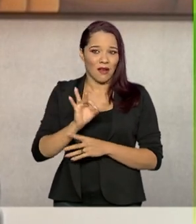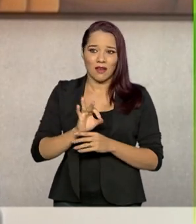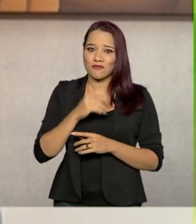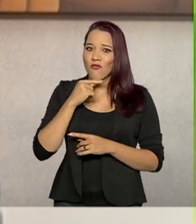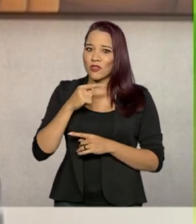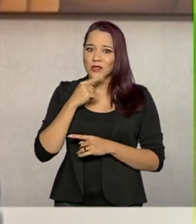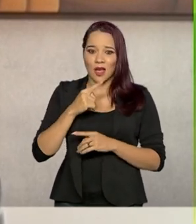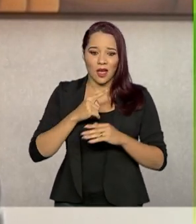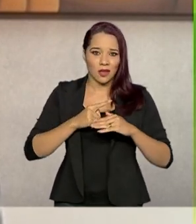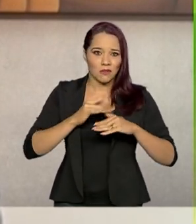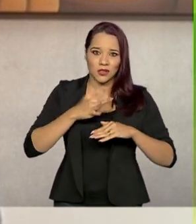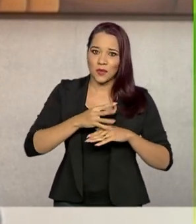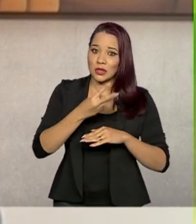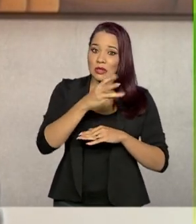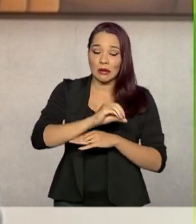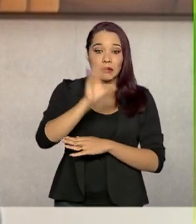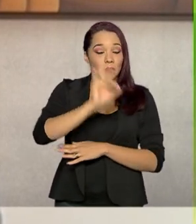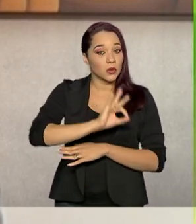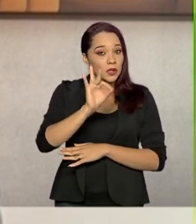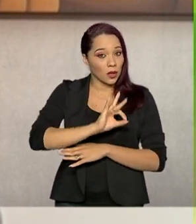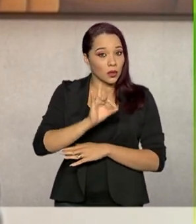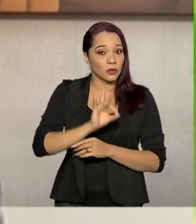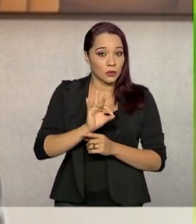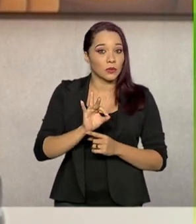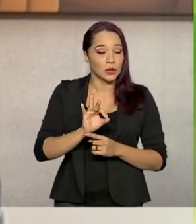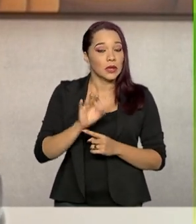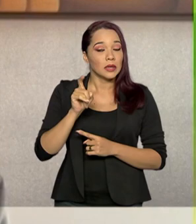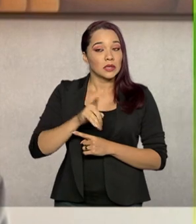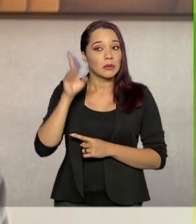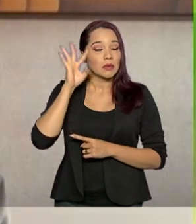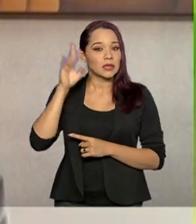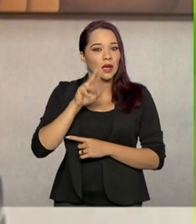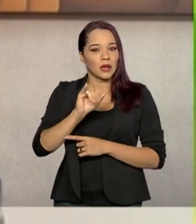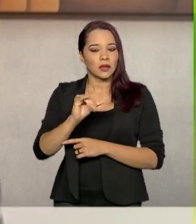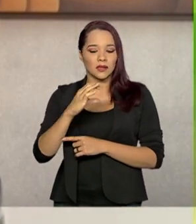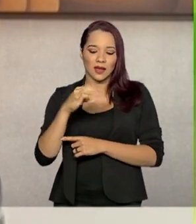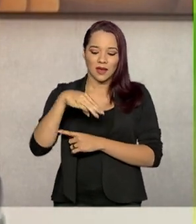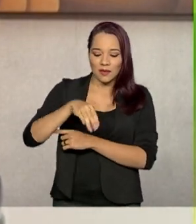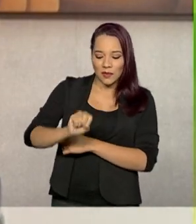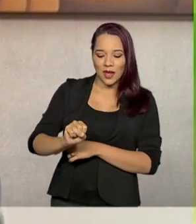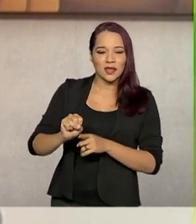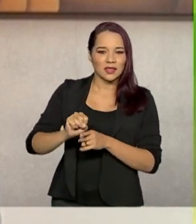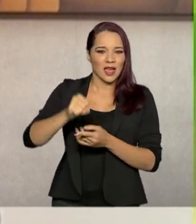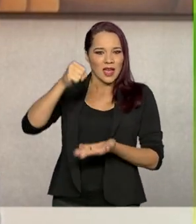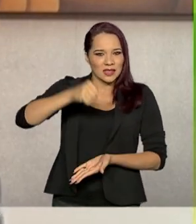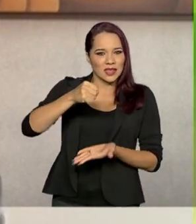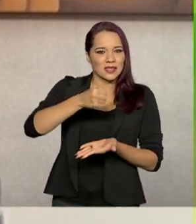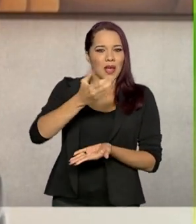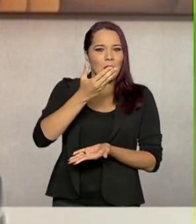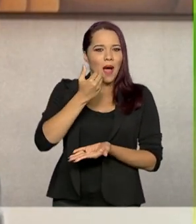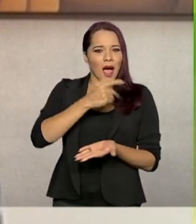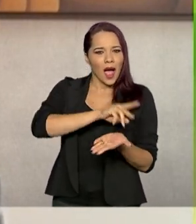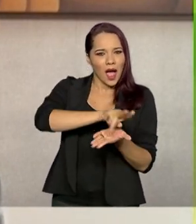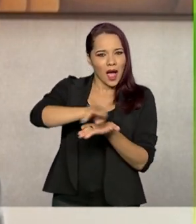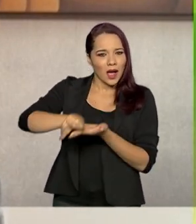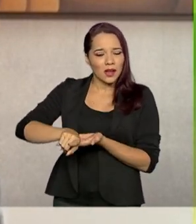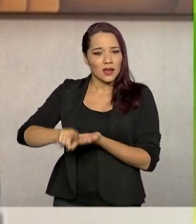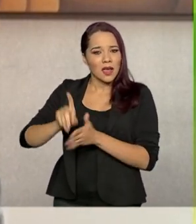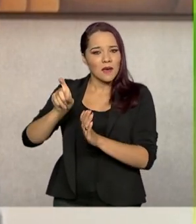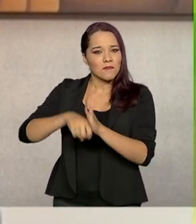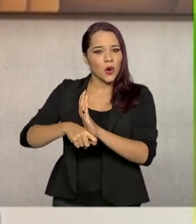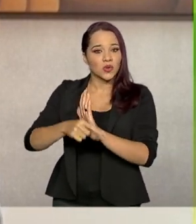e que ela deve chegar perto de 30%. Então, se a gente for pensar no ICMS, um produto da cesta básica é tributado a 7%.